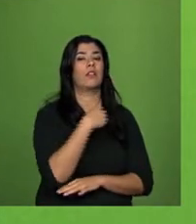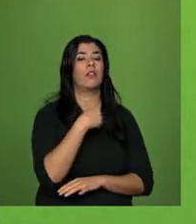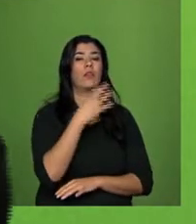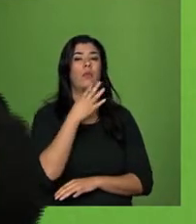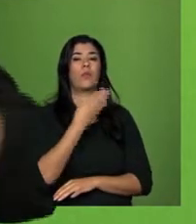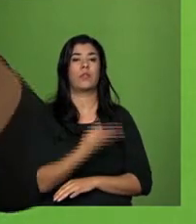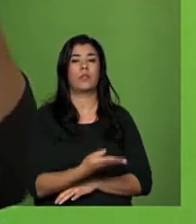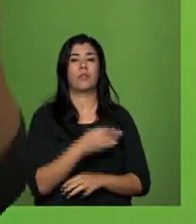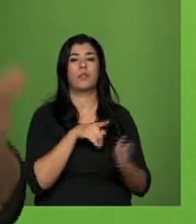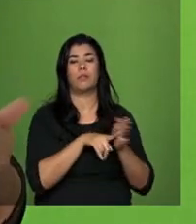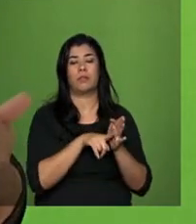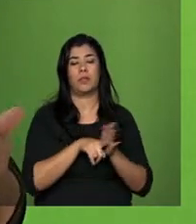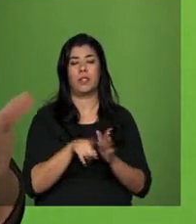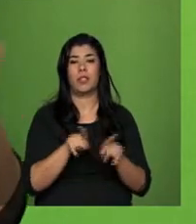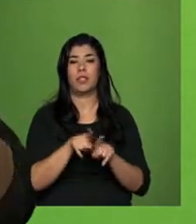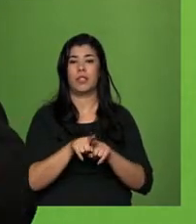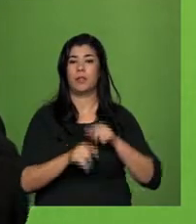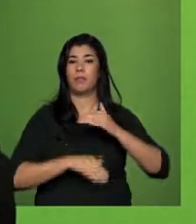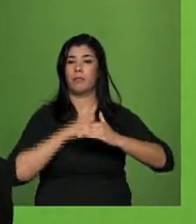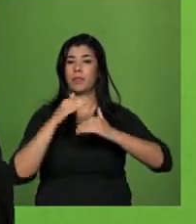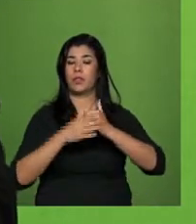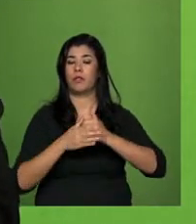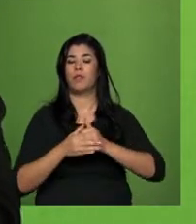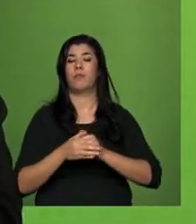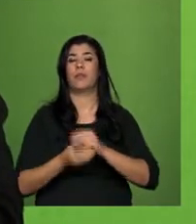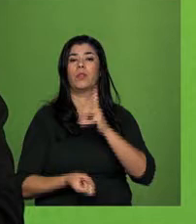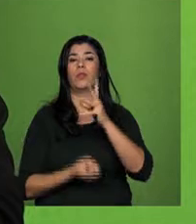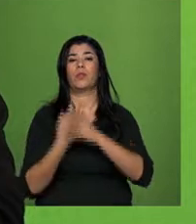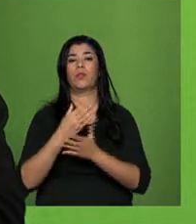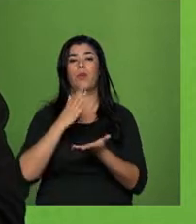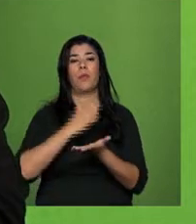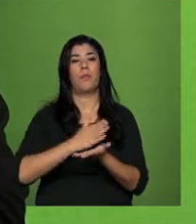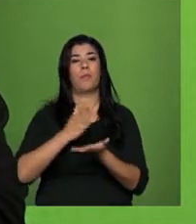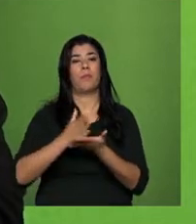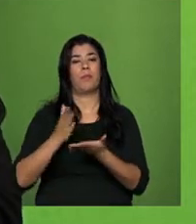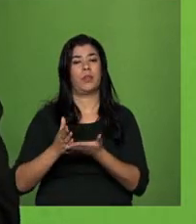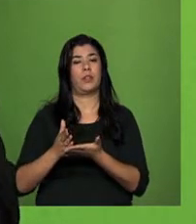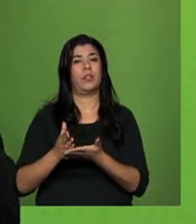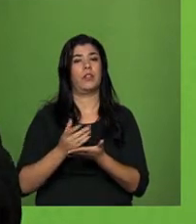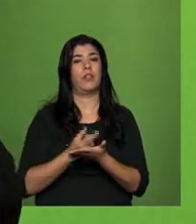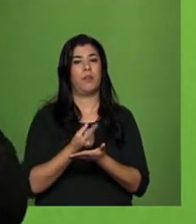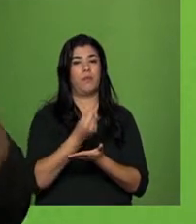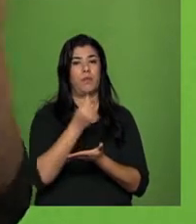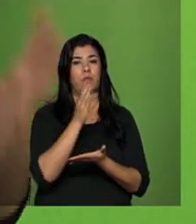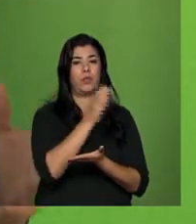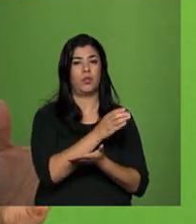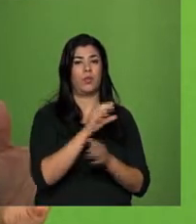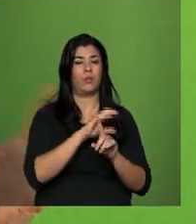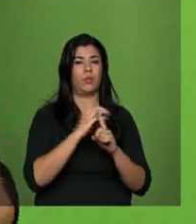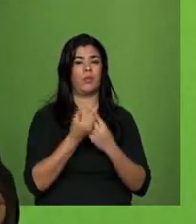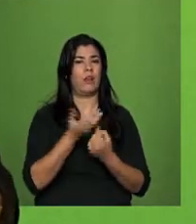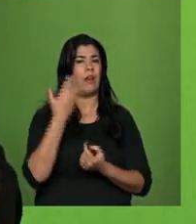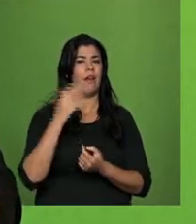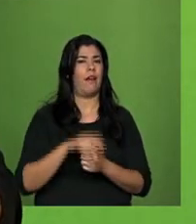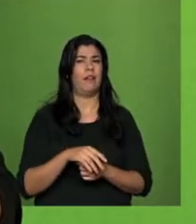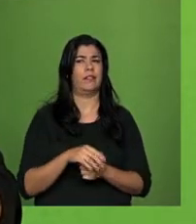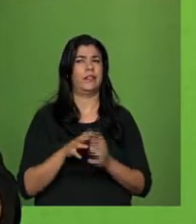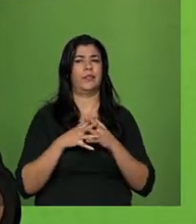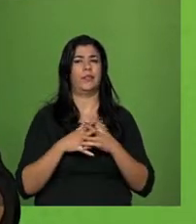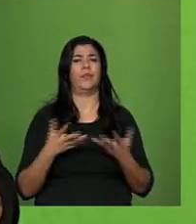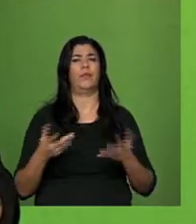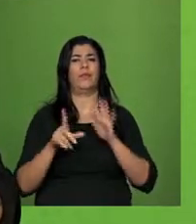e desenvolvimento do produto com repartição obrigatória de benefícios. Então, aquilo que era dúbio na